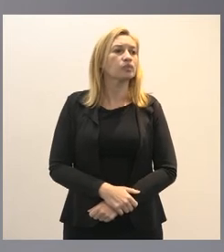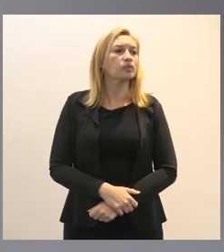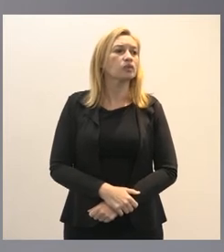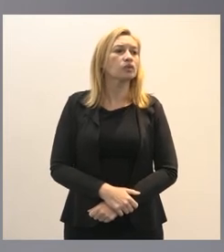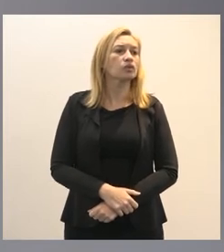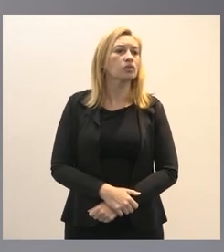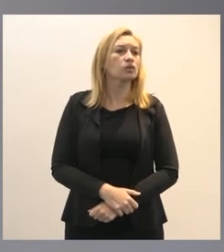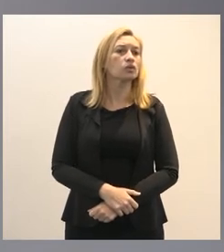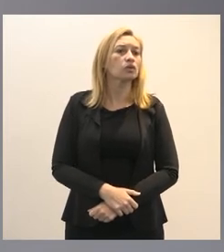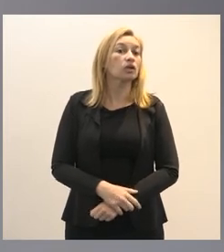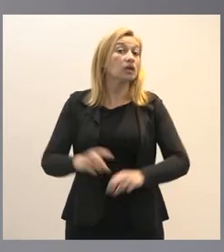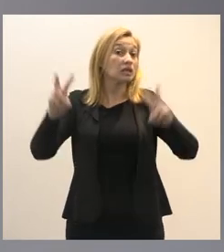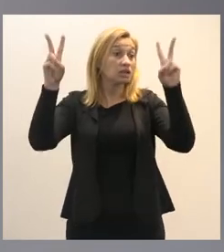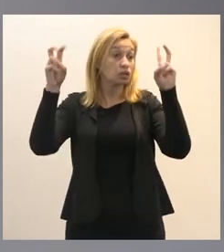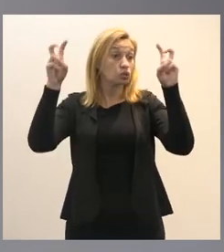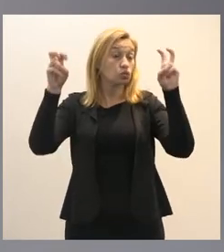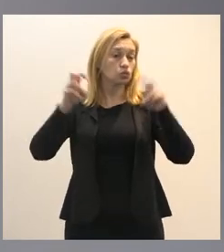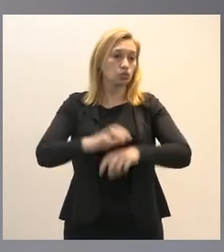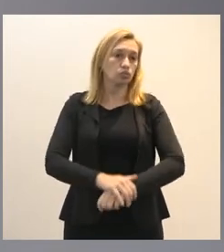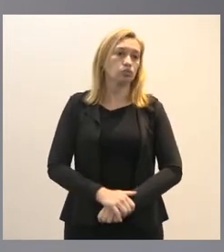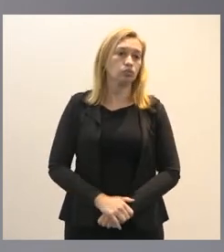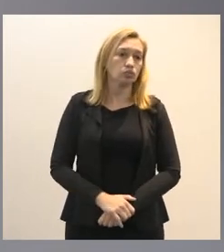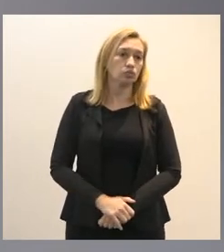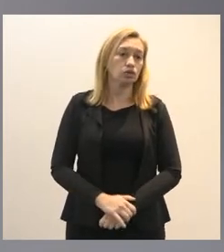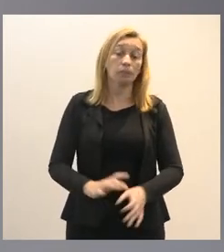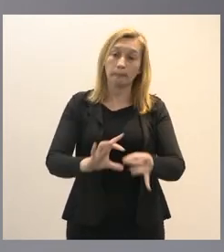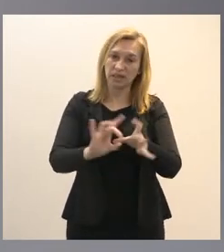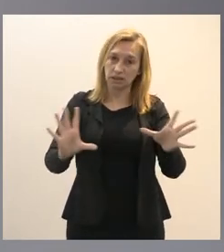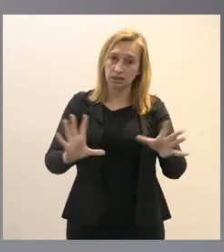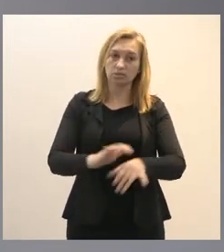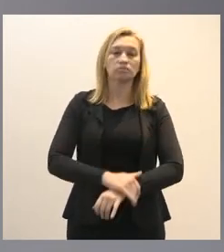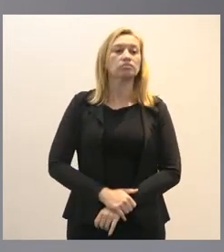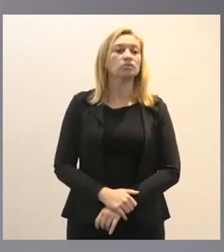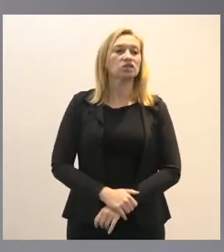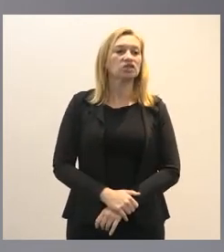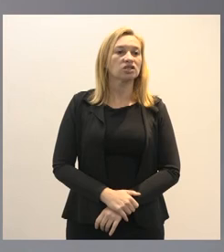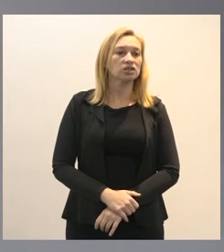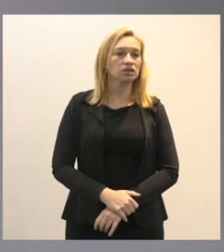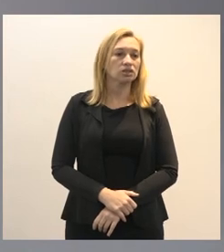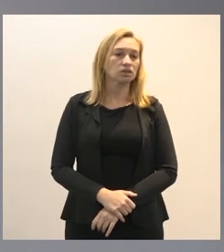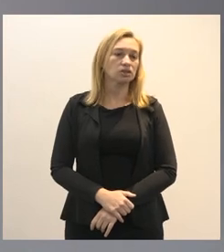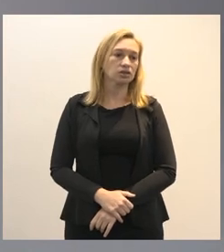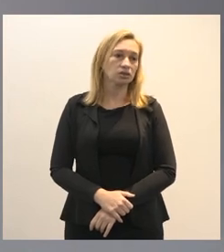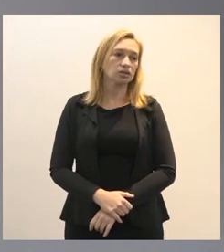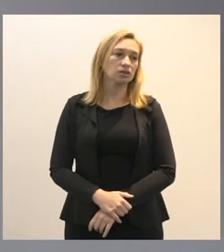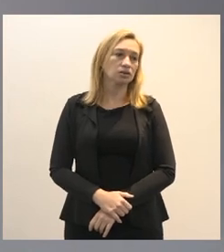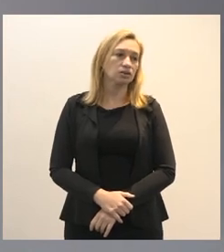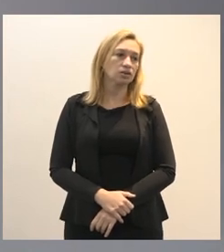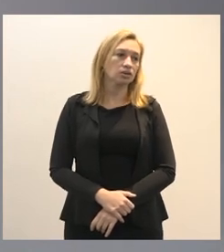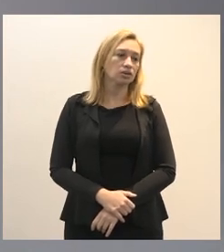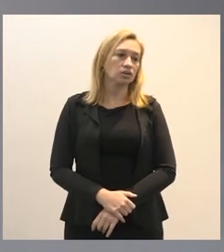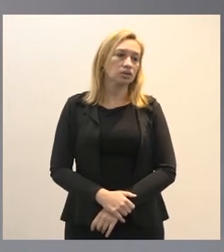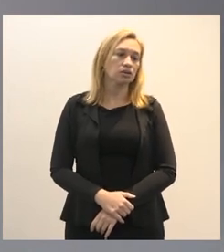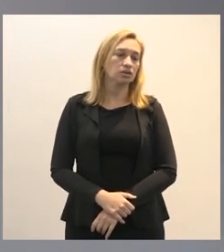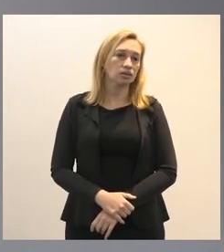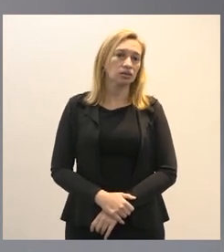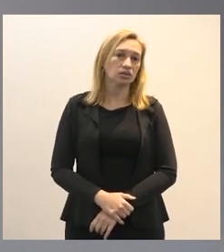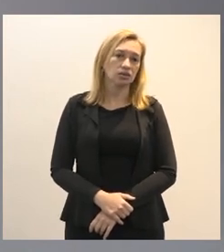dispositivo que permite logo escancar a de vez de vez